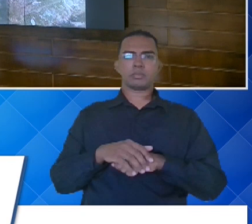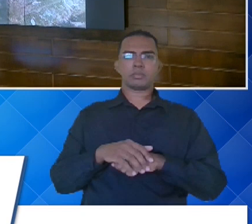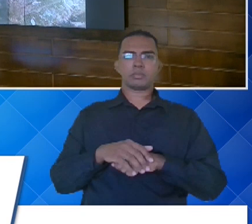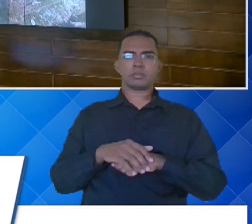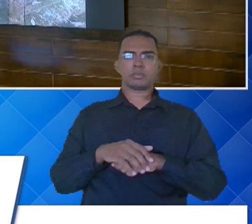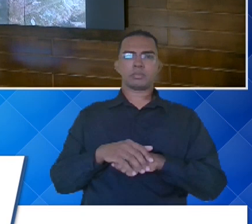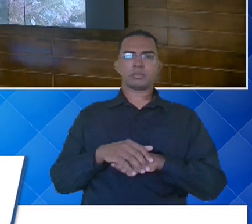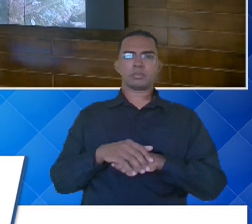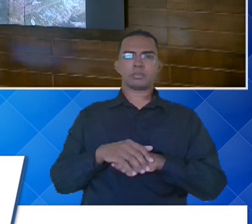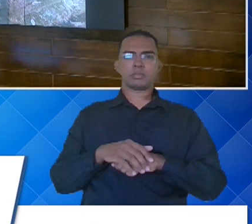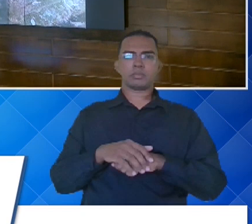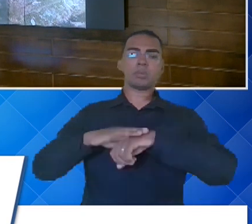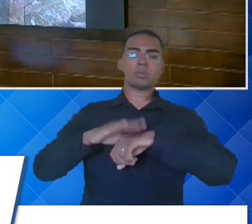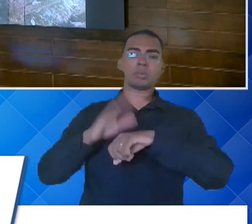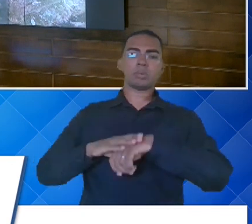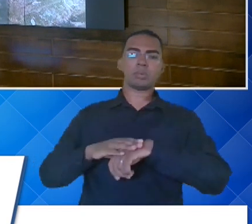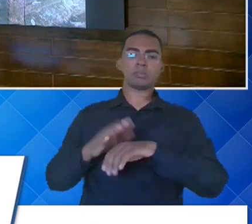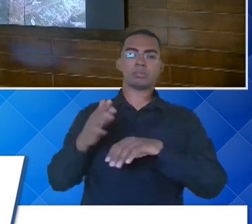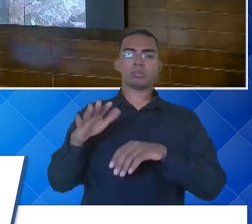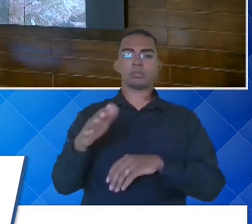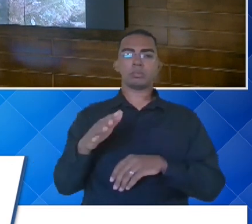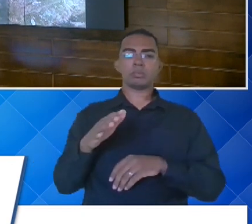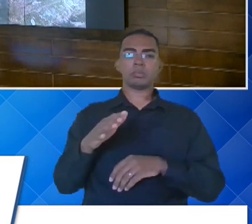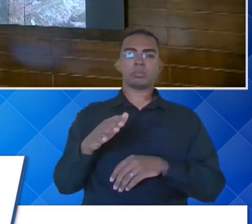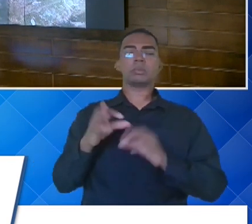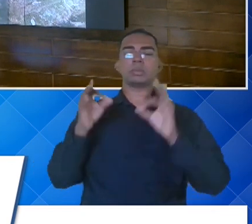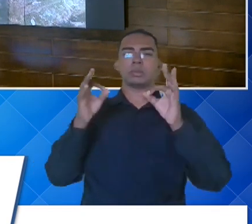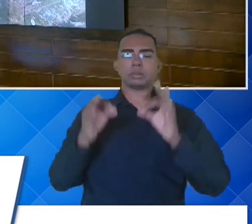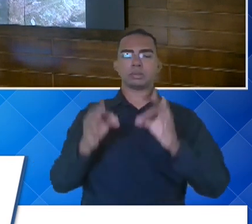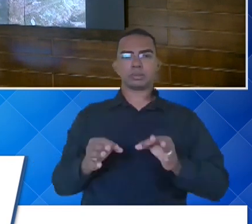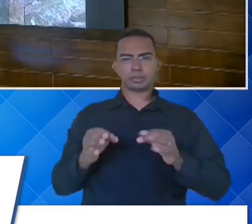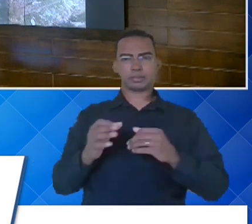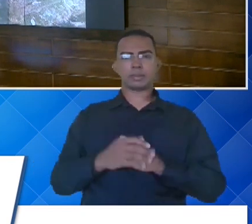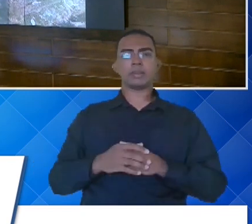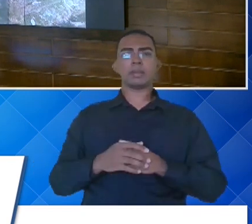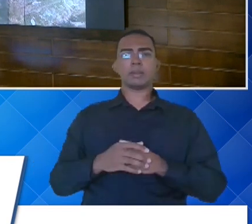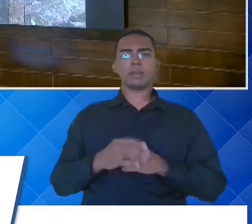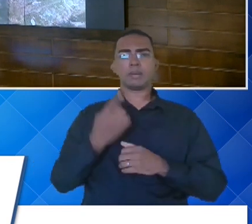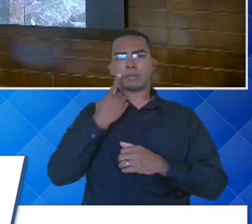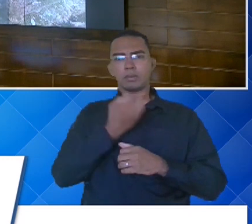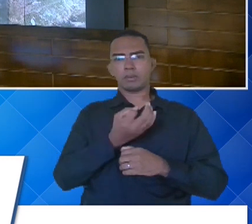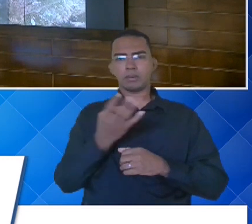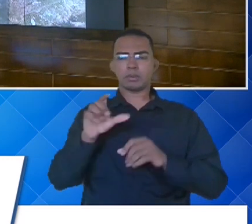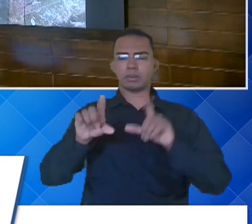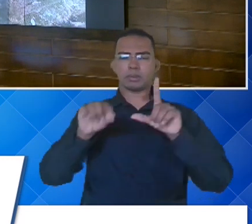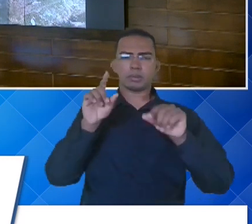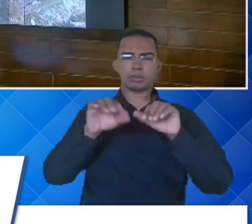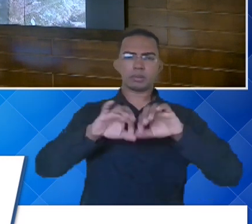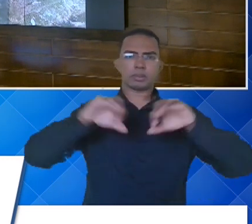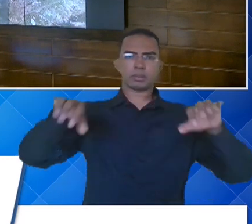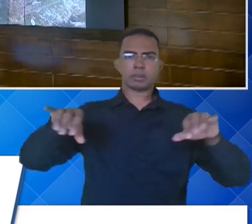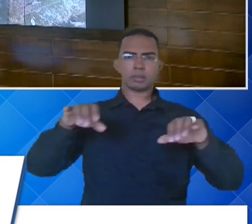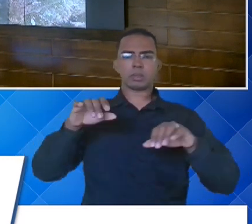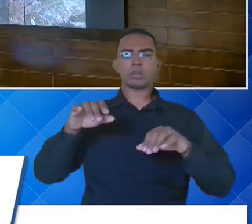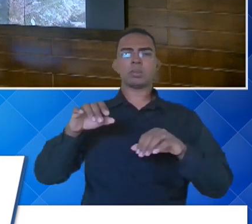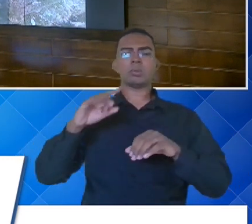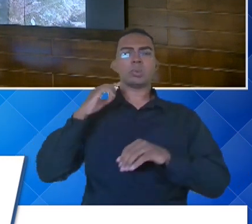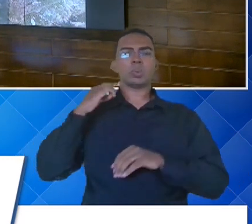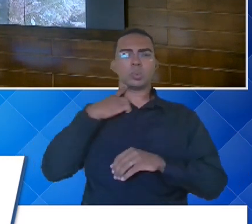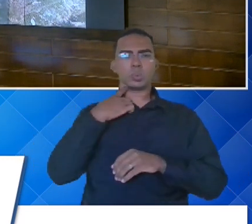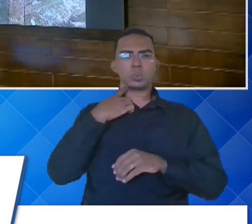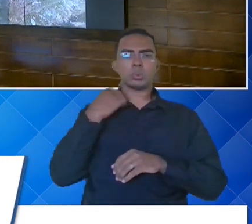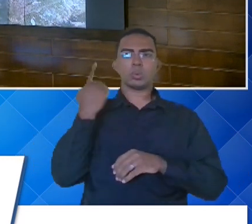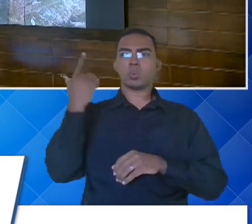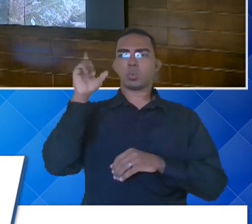separação mais adequada, onde separa o lixo reciclável e do lixo que vai